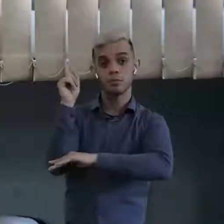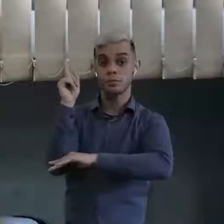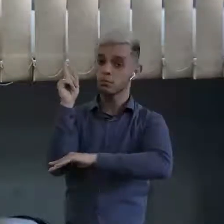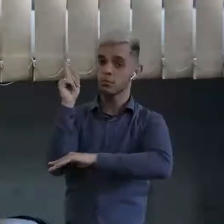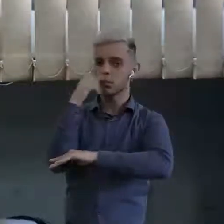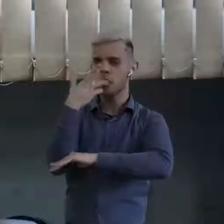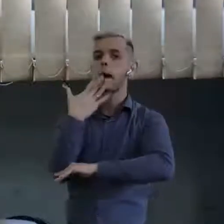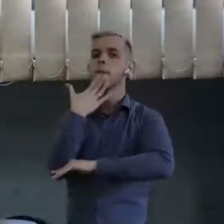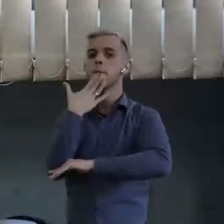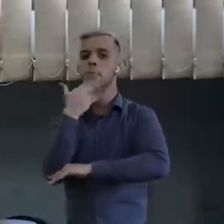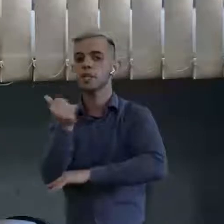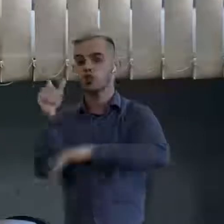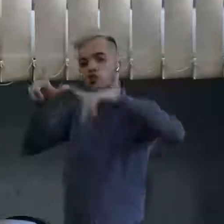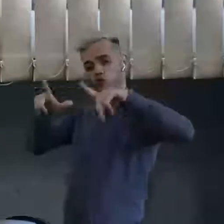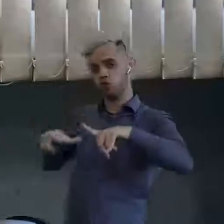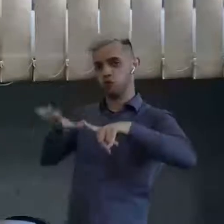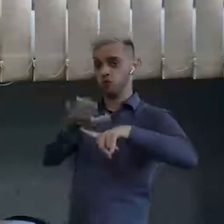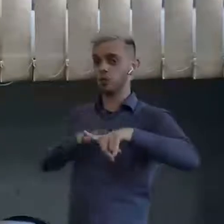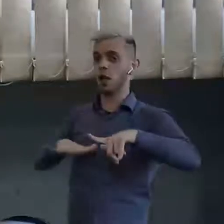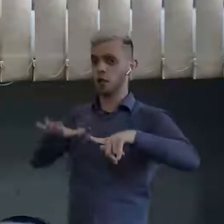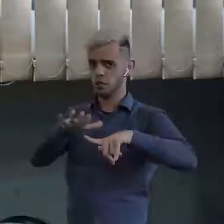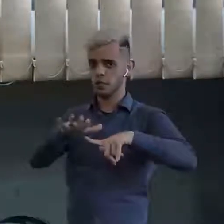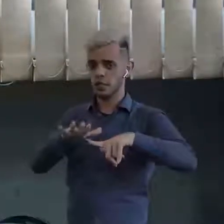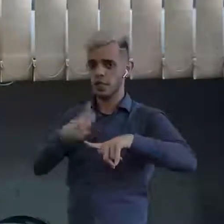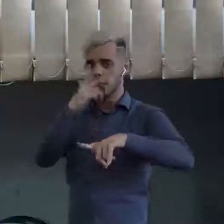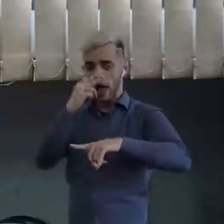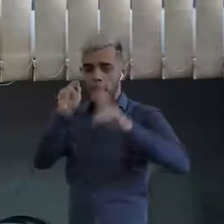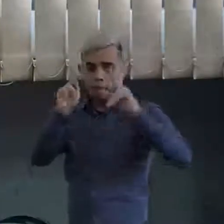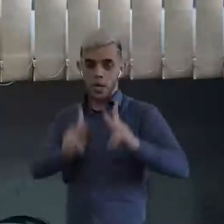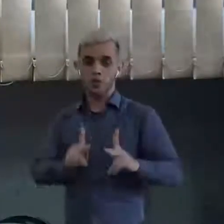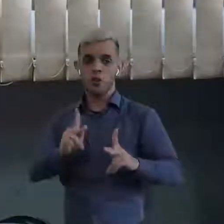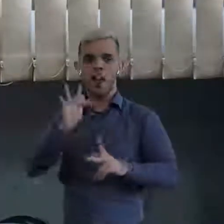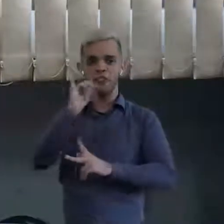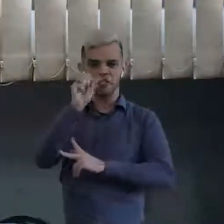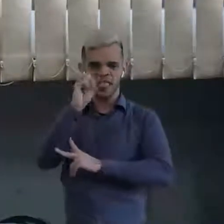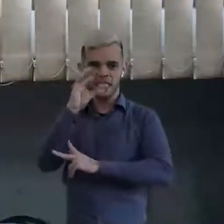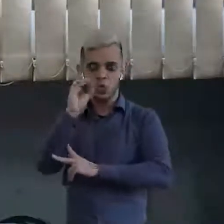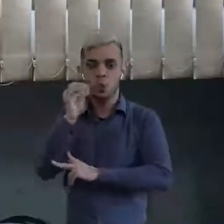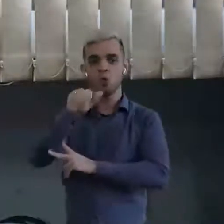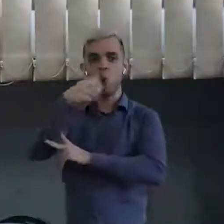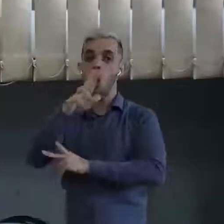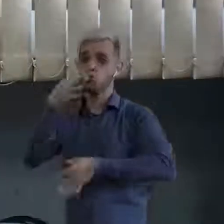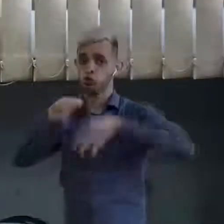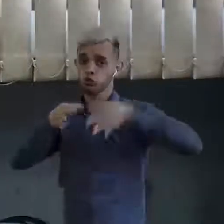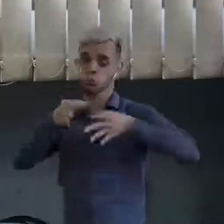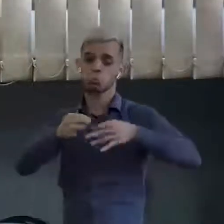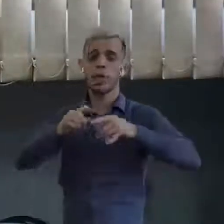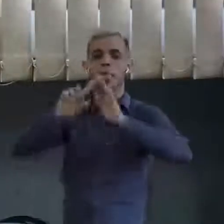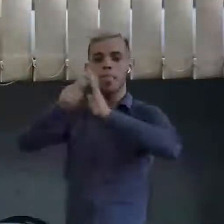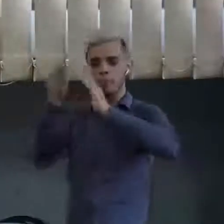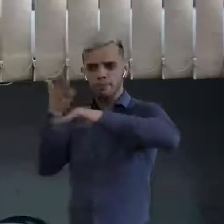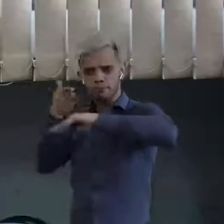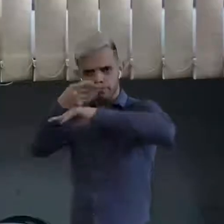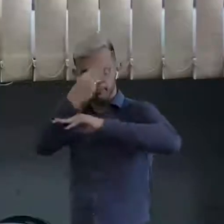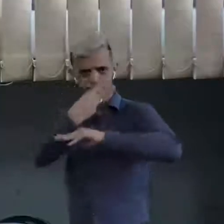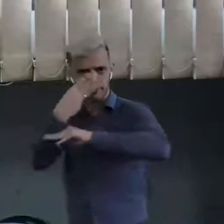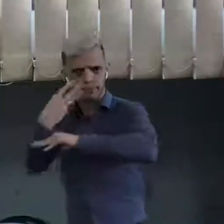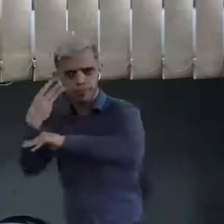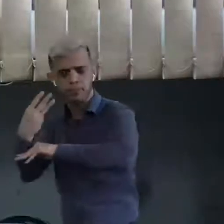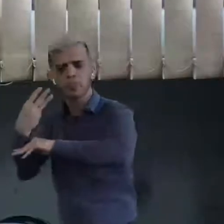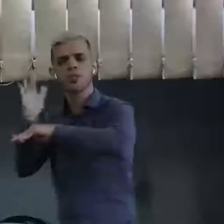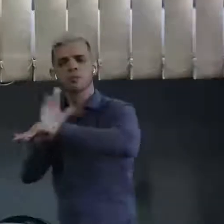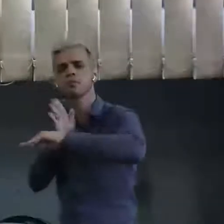solicitação de aquisição do solo criado, pessoa física ou pessoa jurídica. E ali, nesse link,